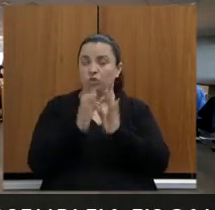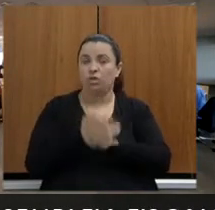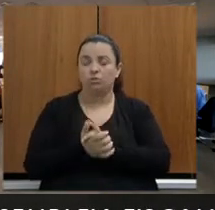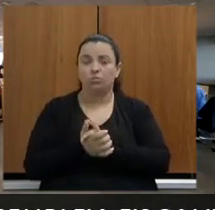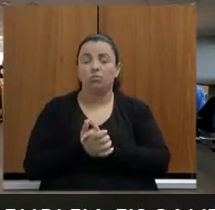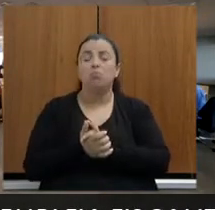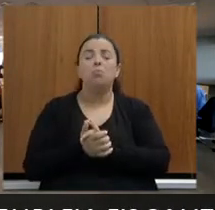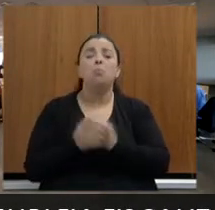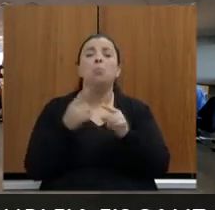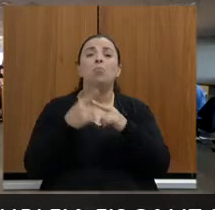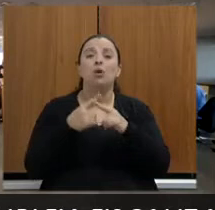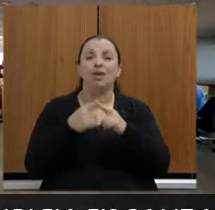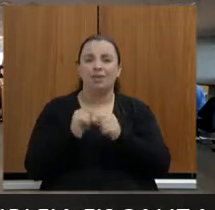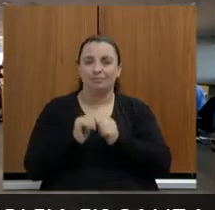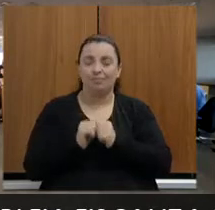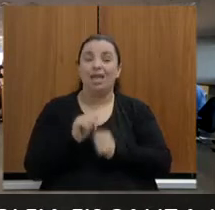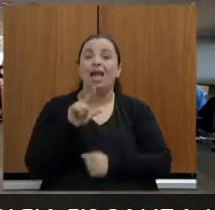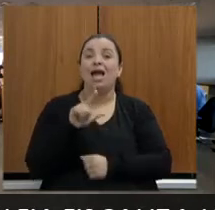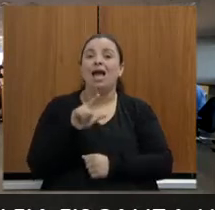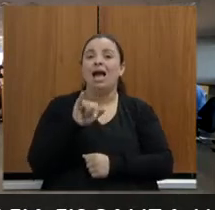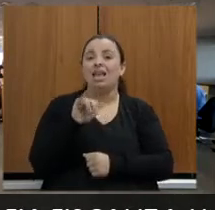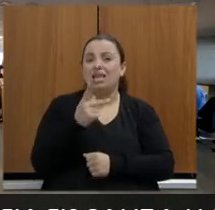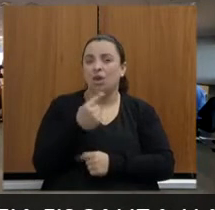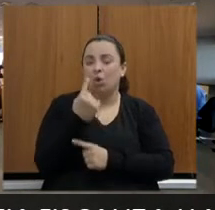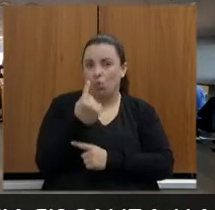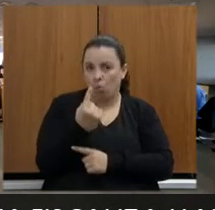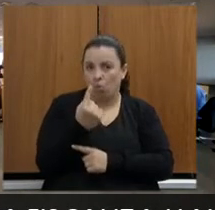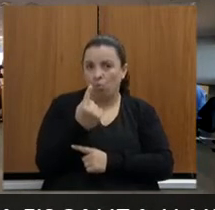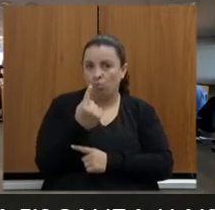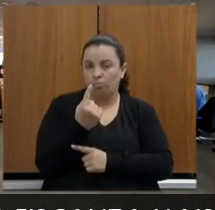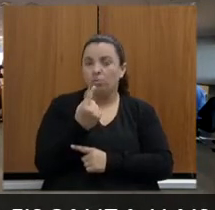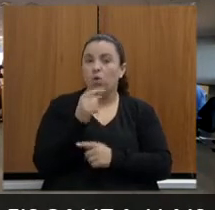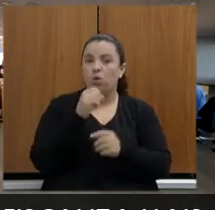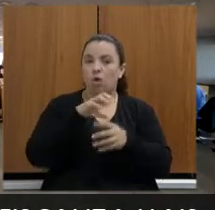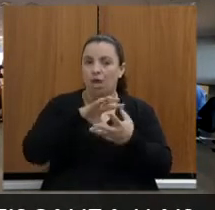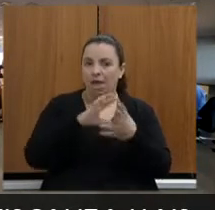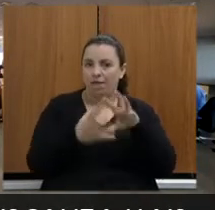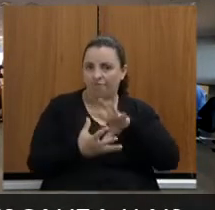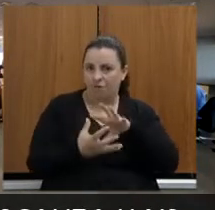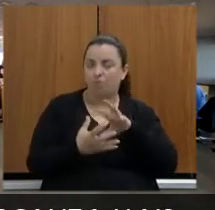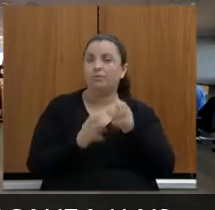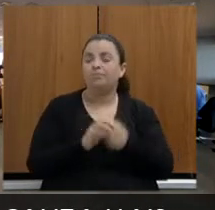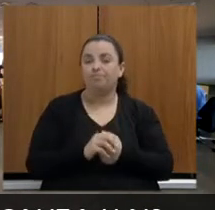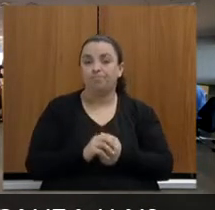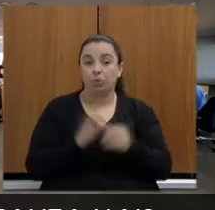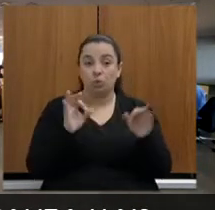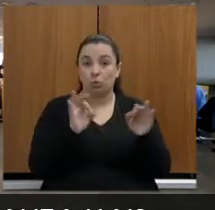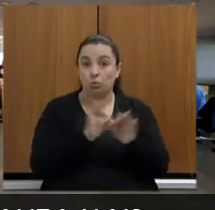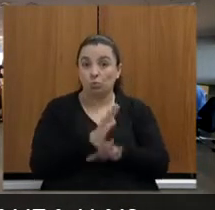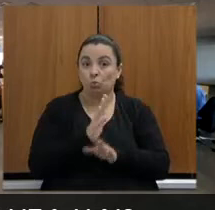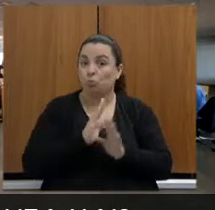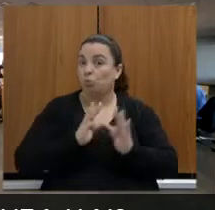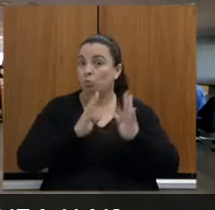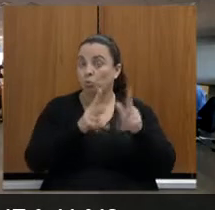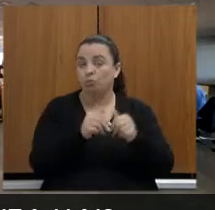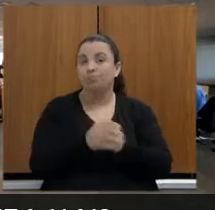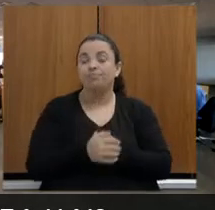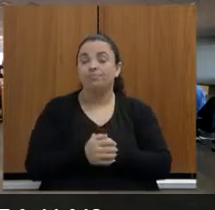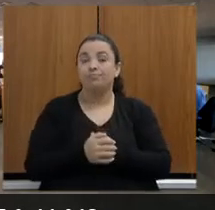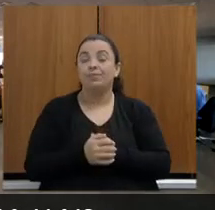integral da linha 1 do metrô, já existente, e construção e